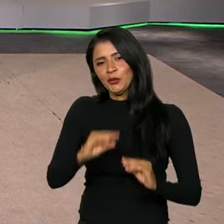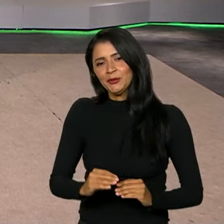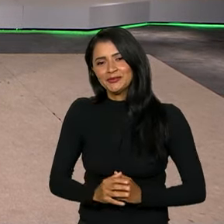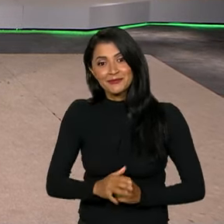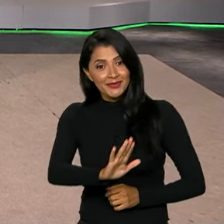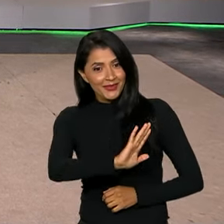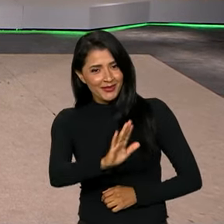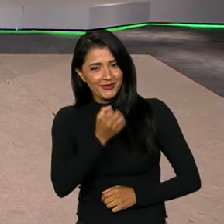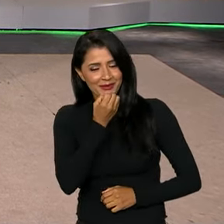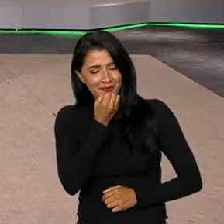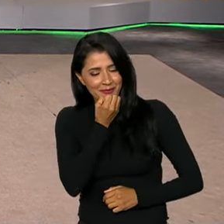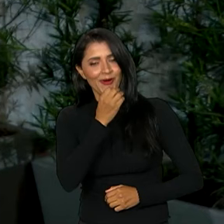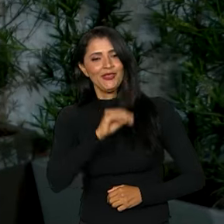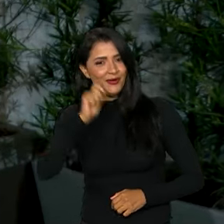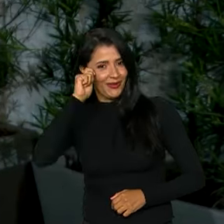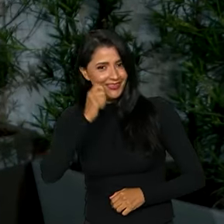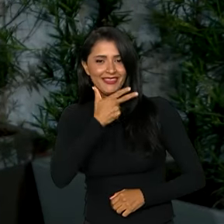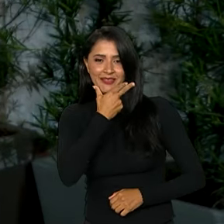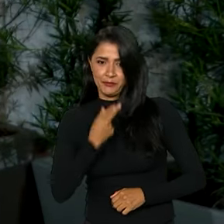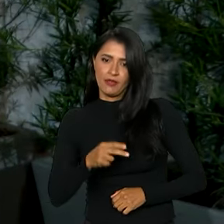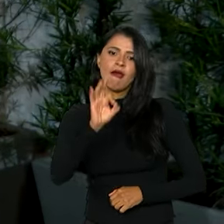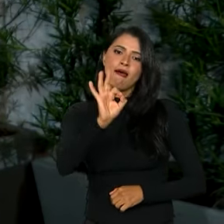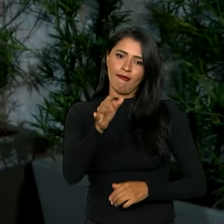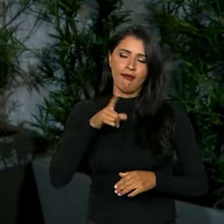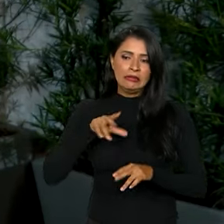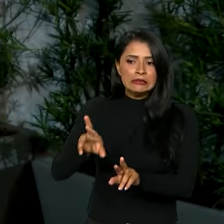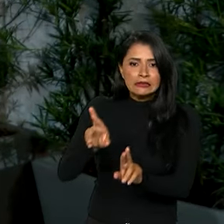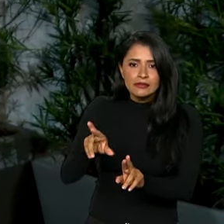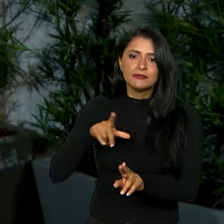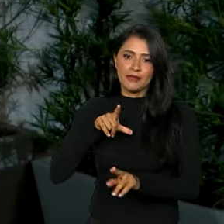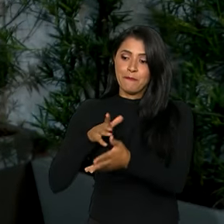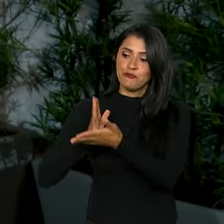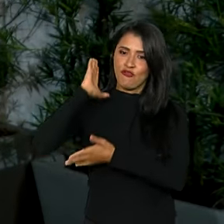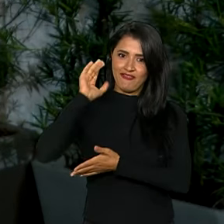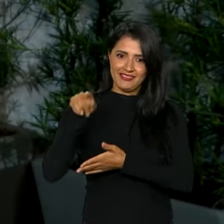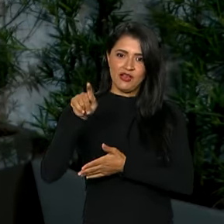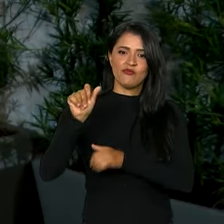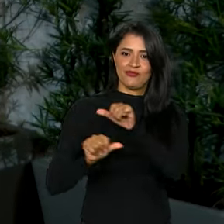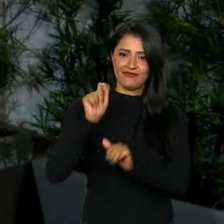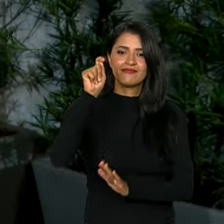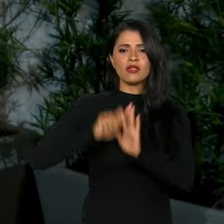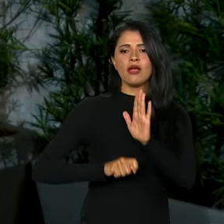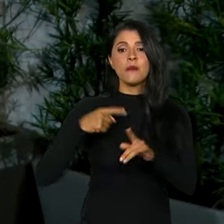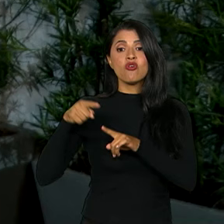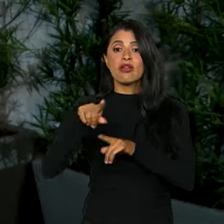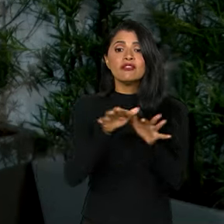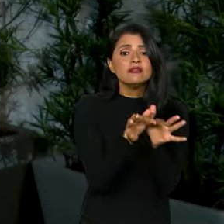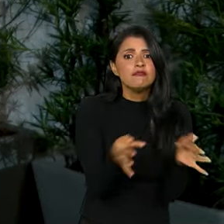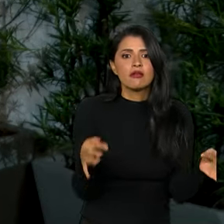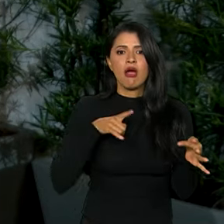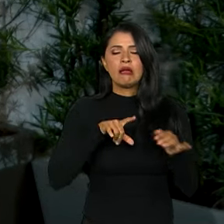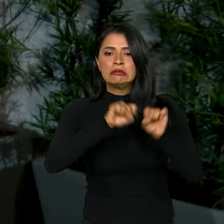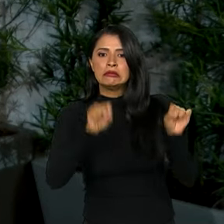Oi, Ana, Roberto, boa noite a vocês, a todo mundo que está com a gente. Pois é, uma grande expectativa em torno da aprovação da reforma tributária, porque ela vai simplificar muito o